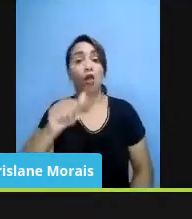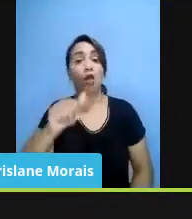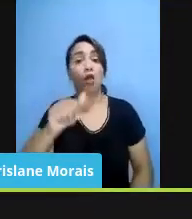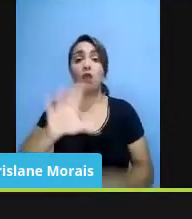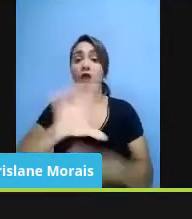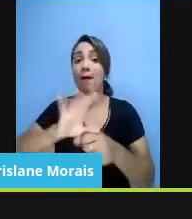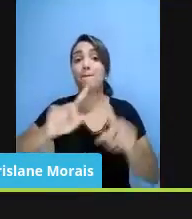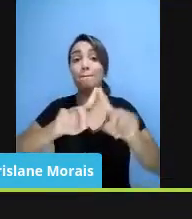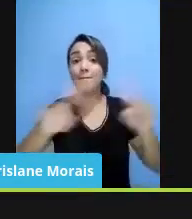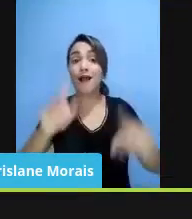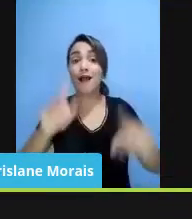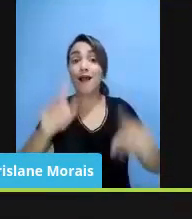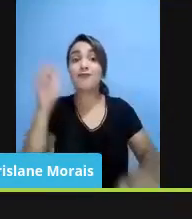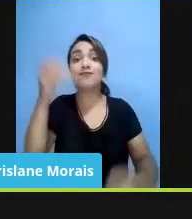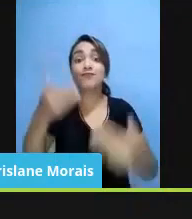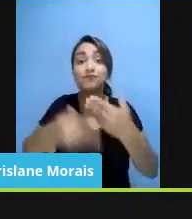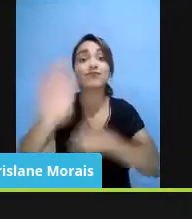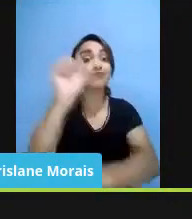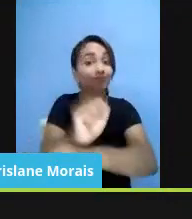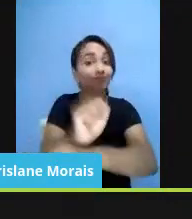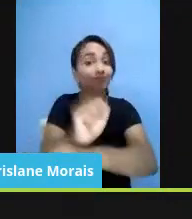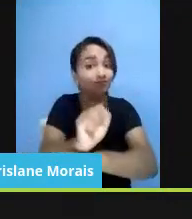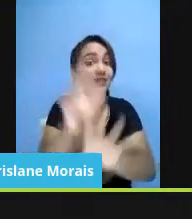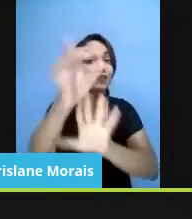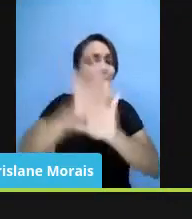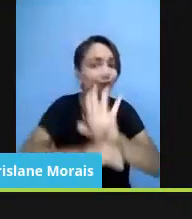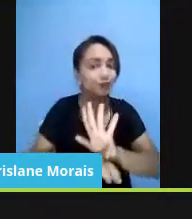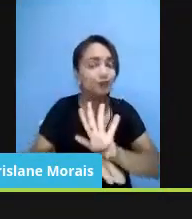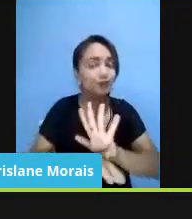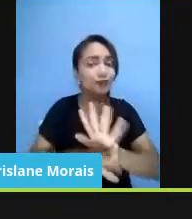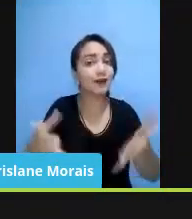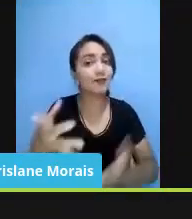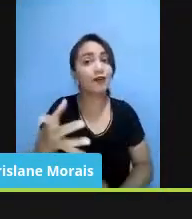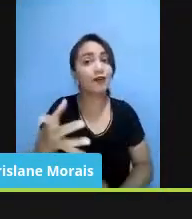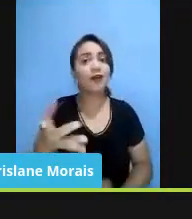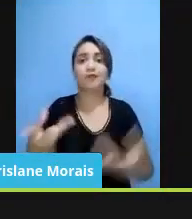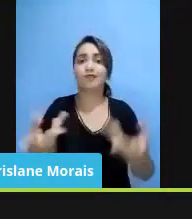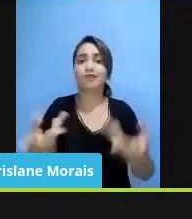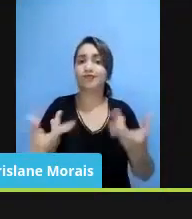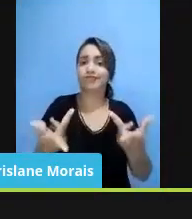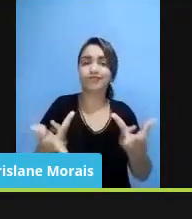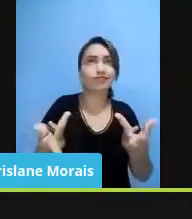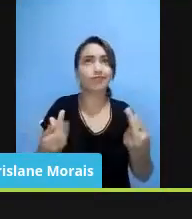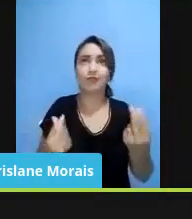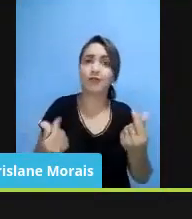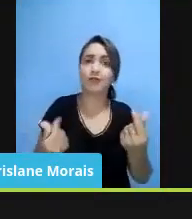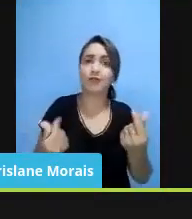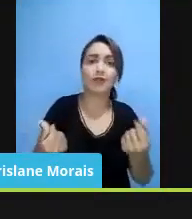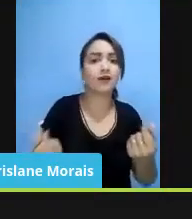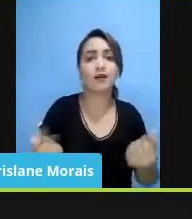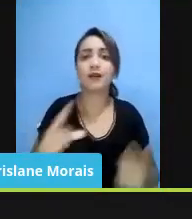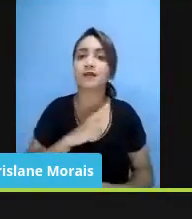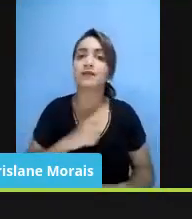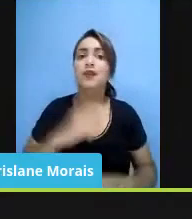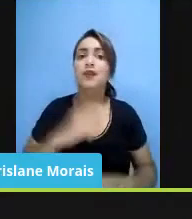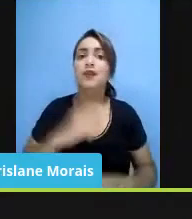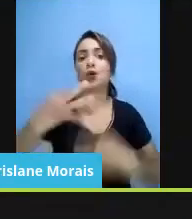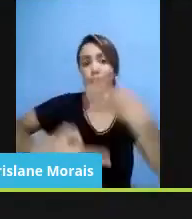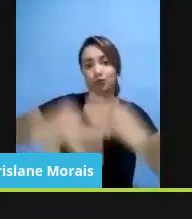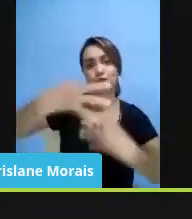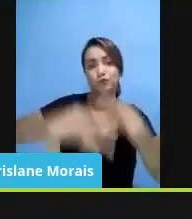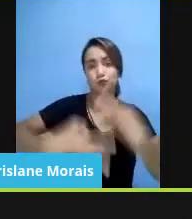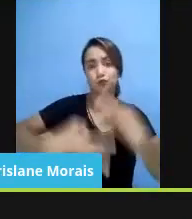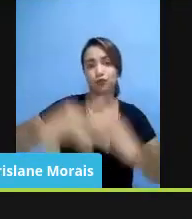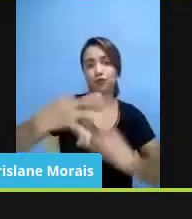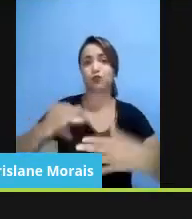suspensão do direito, sabe? É impressionante tudo isso está sendo judicializado, o Instituto Federal do Rio